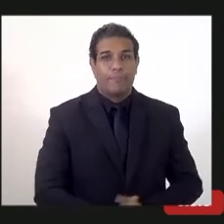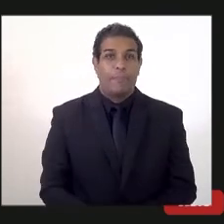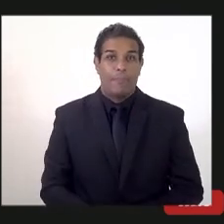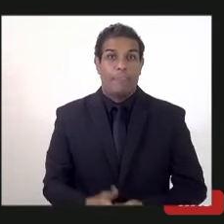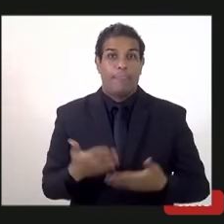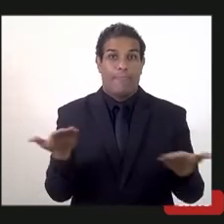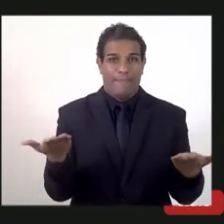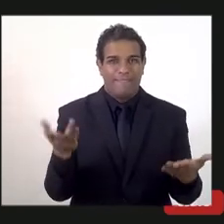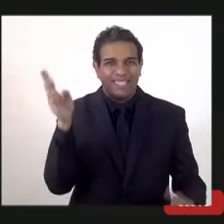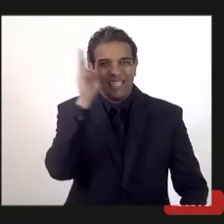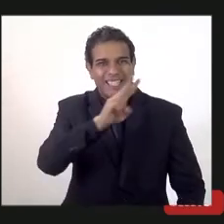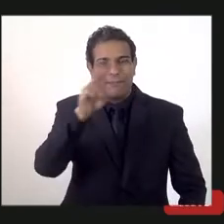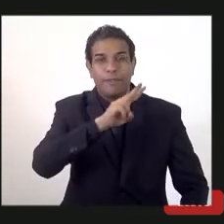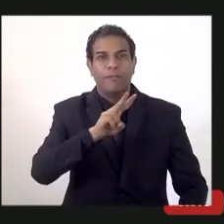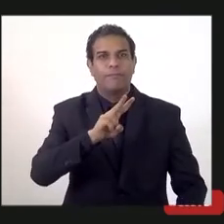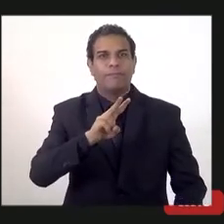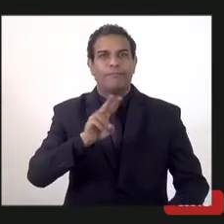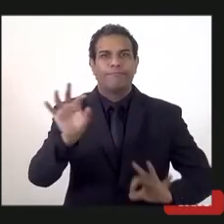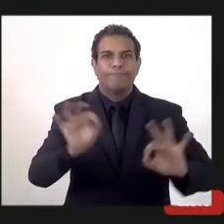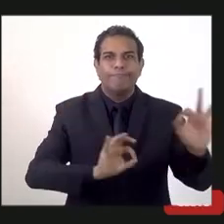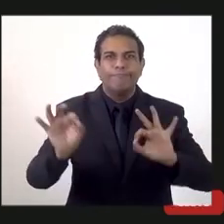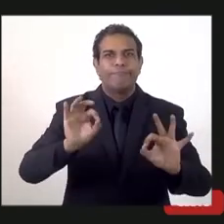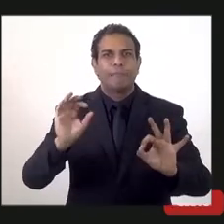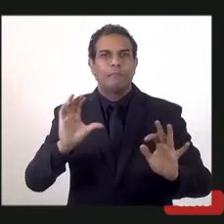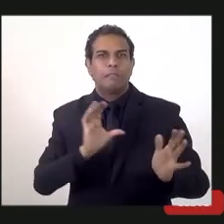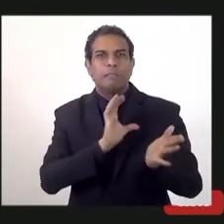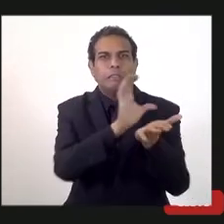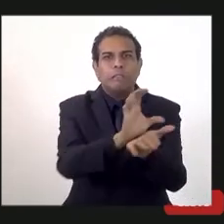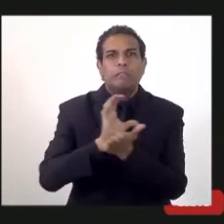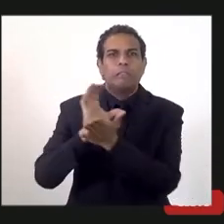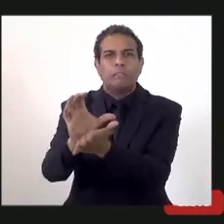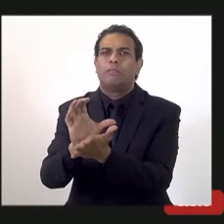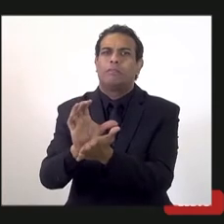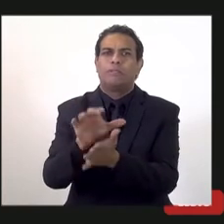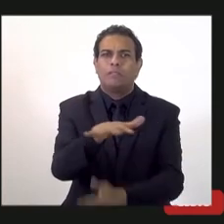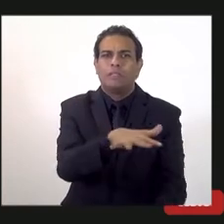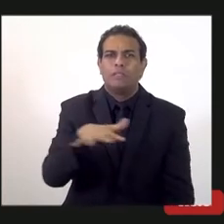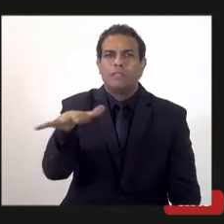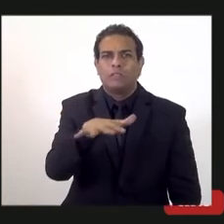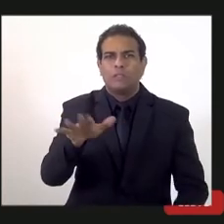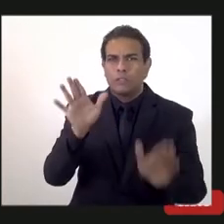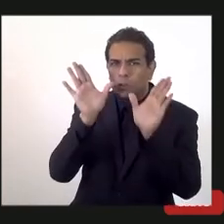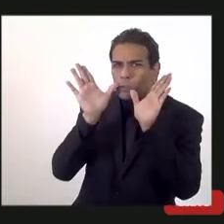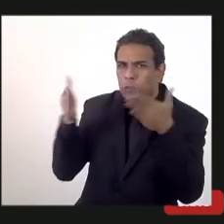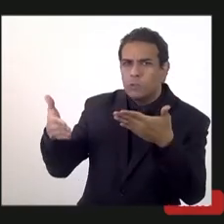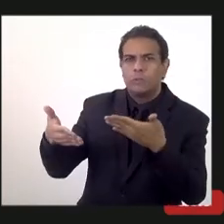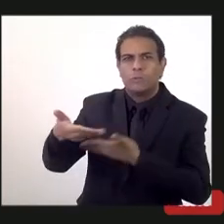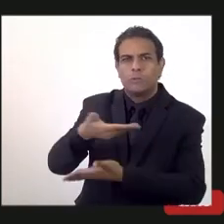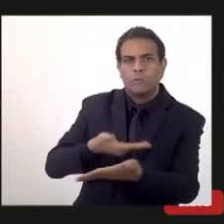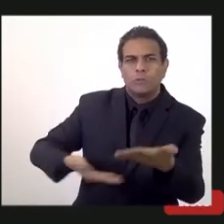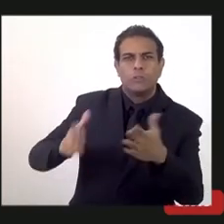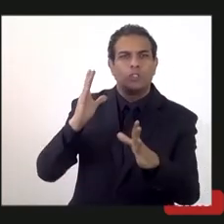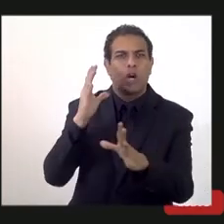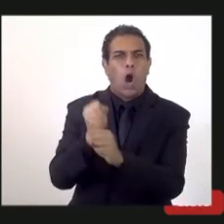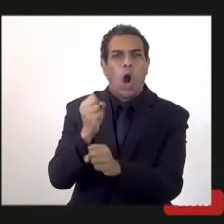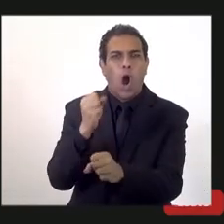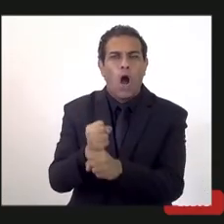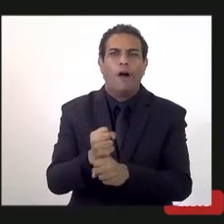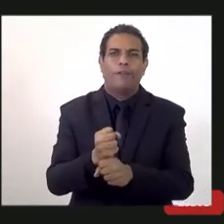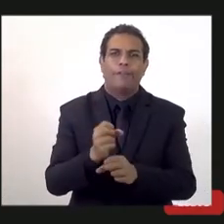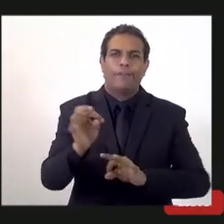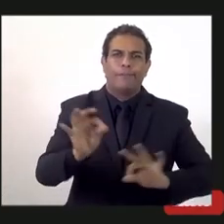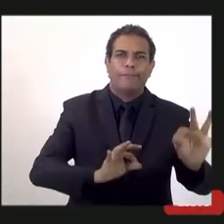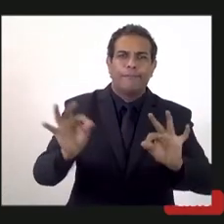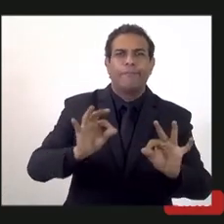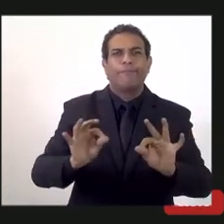vê muito bem isso, a gente tem oscilações de arrecadação derivada do setor específico, da importação, de importações, o avanço,